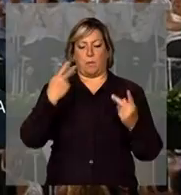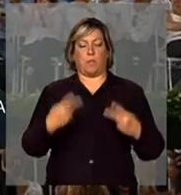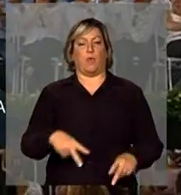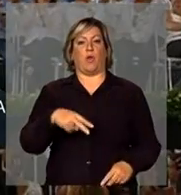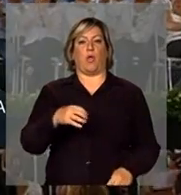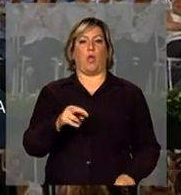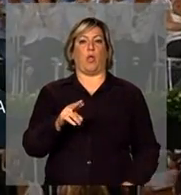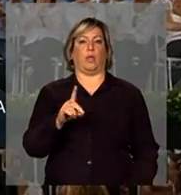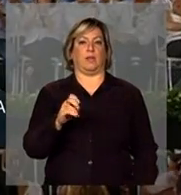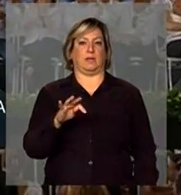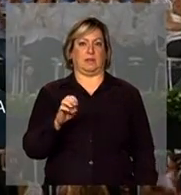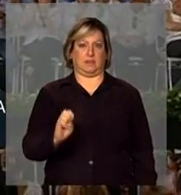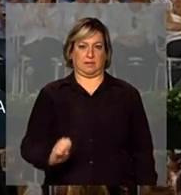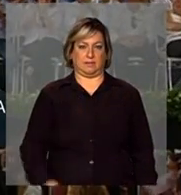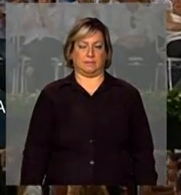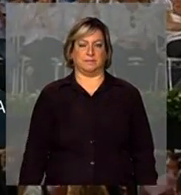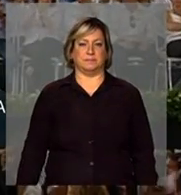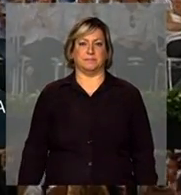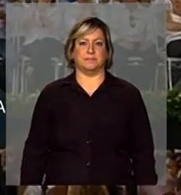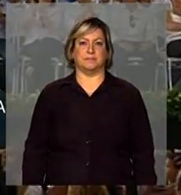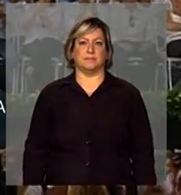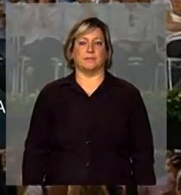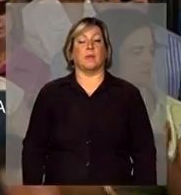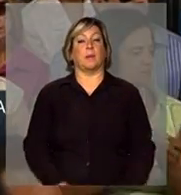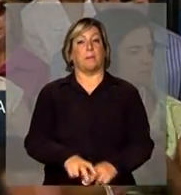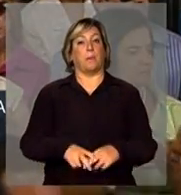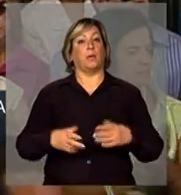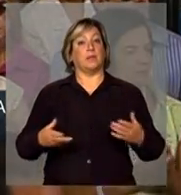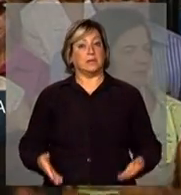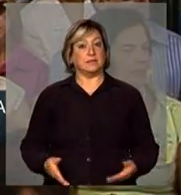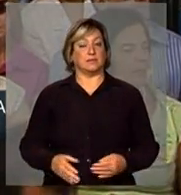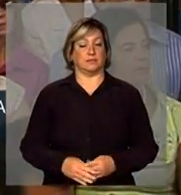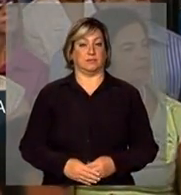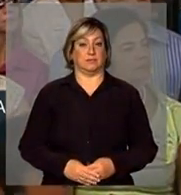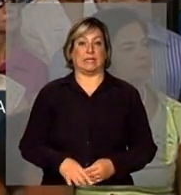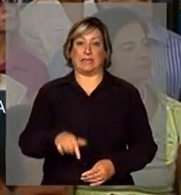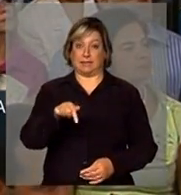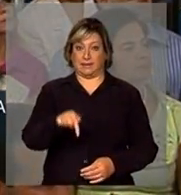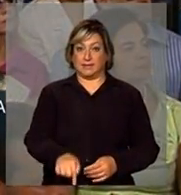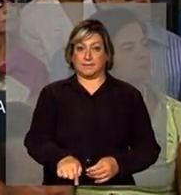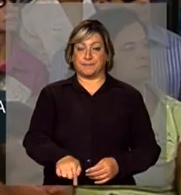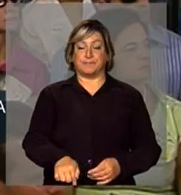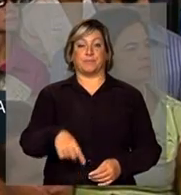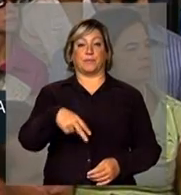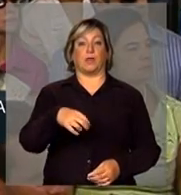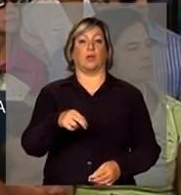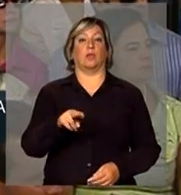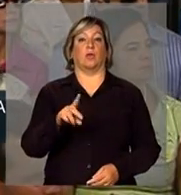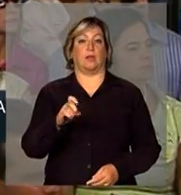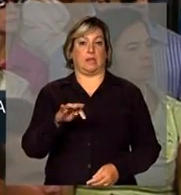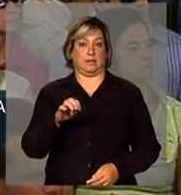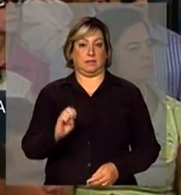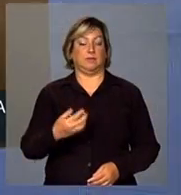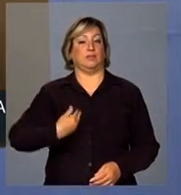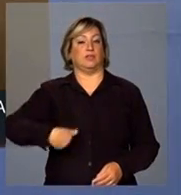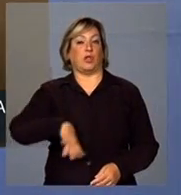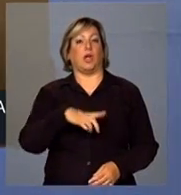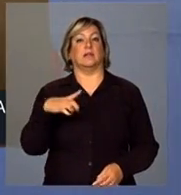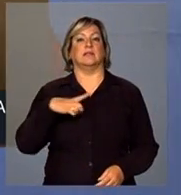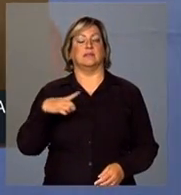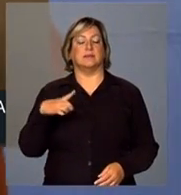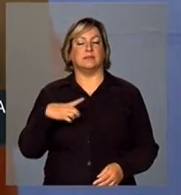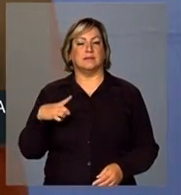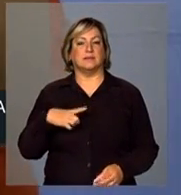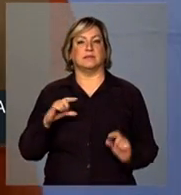nordestino. Por isso, aqui no Nordeste nós estamos